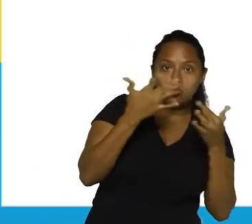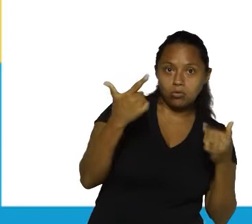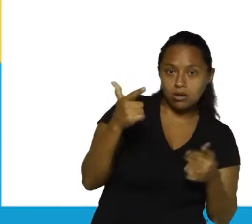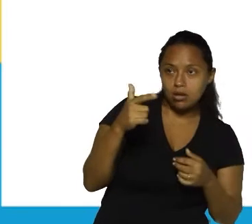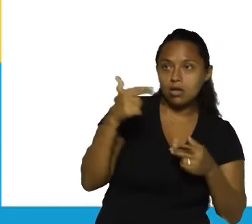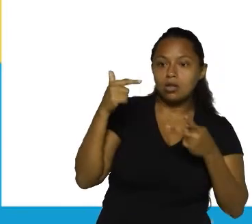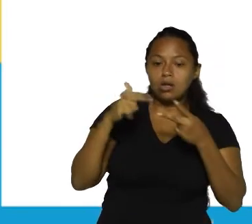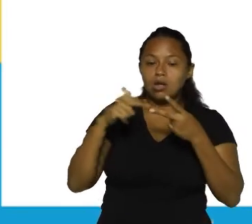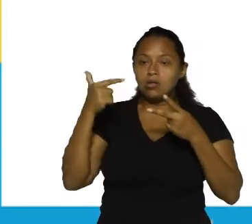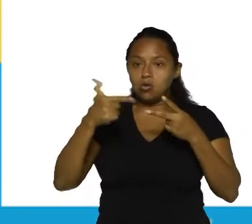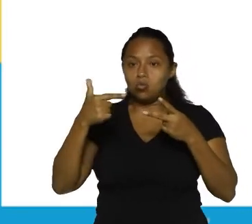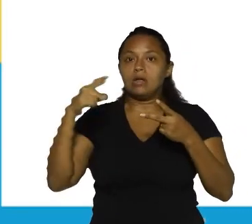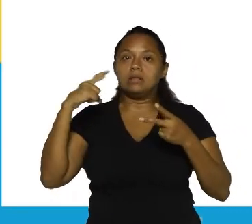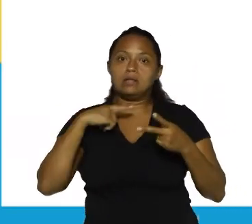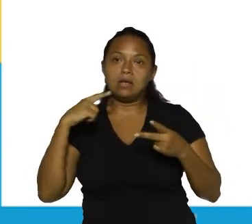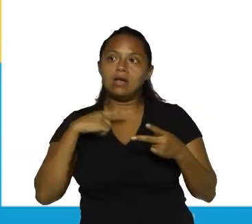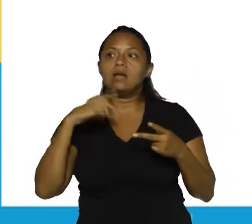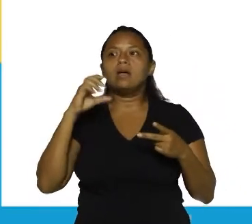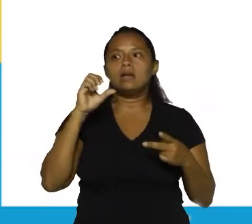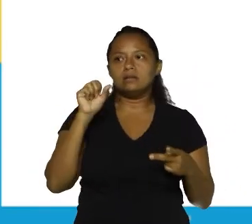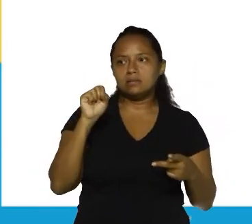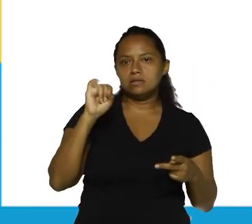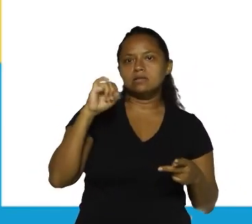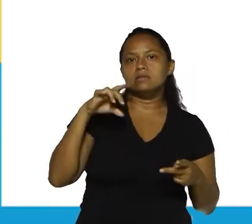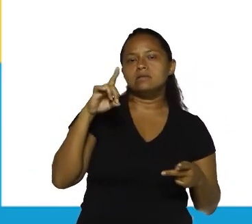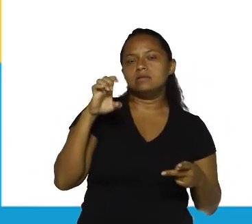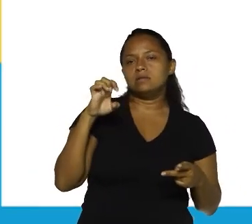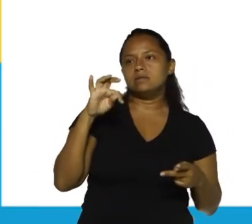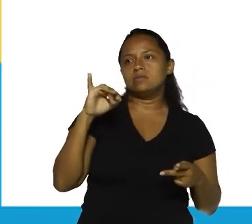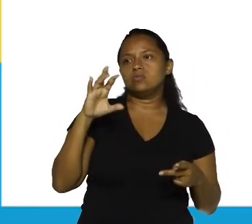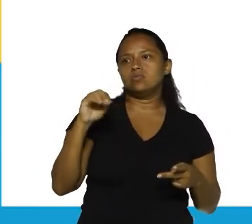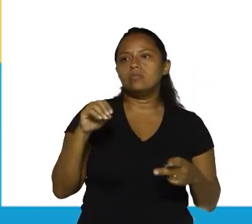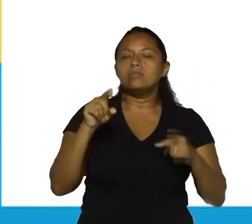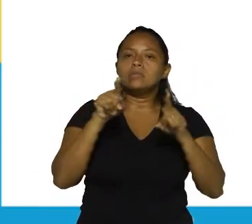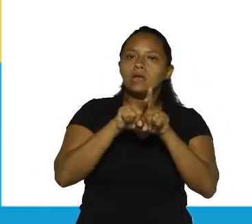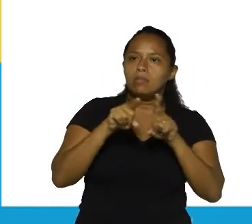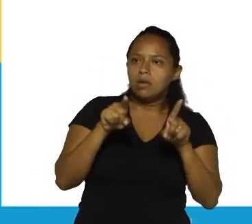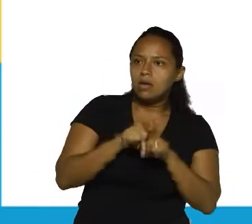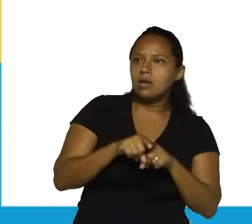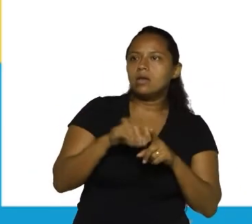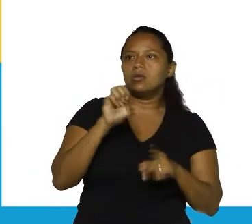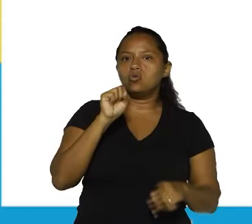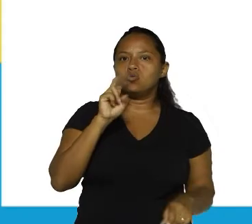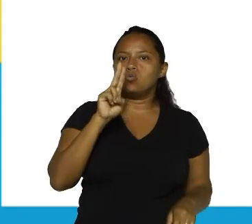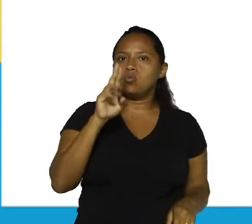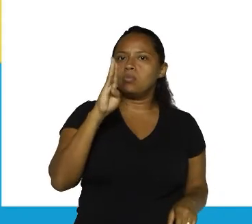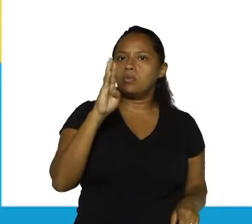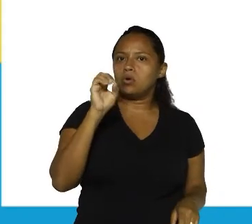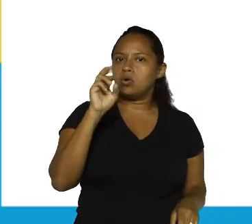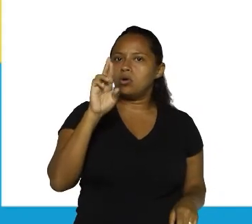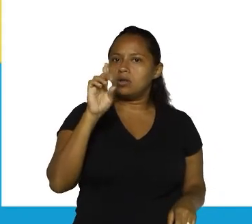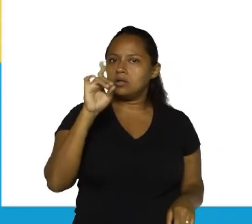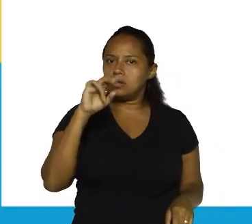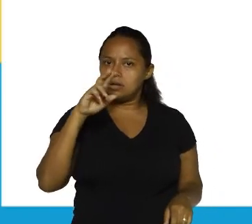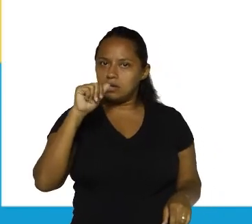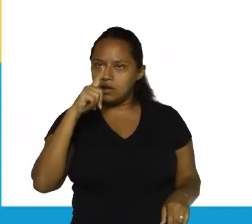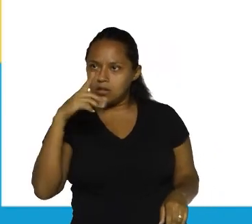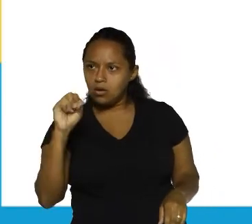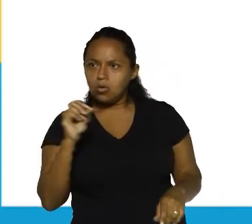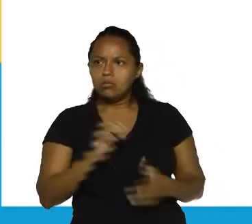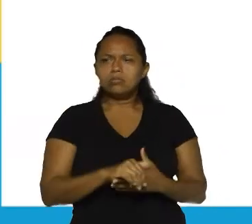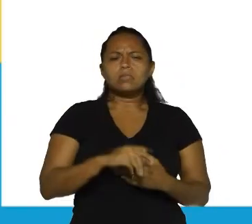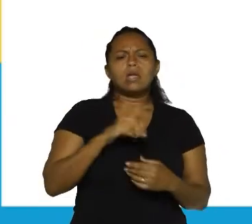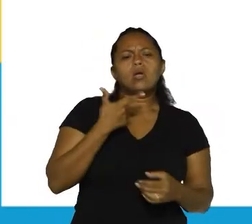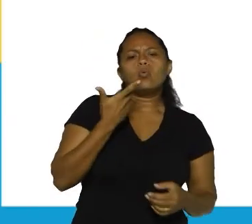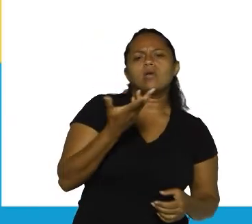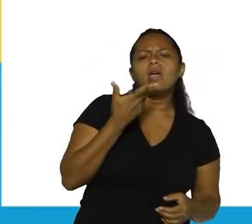sindética. A segunda tem sindética. Por subordinação, de novo, temos eu quero. Quem quer, quer algo.